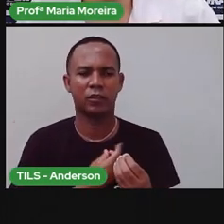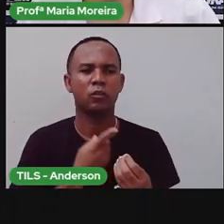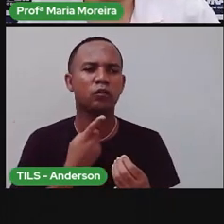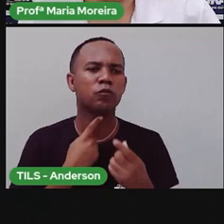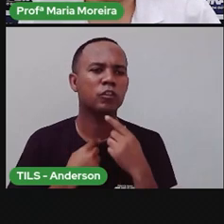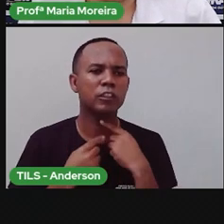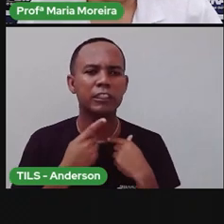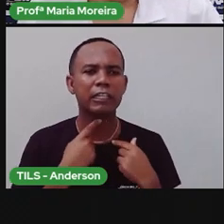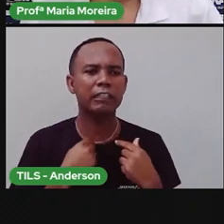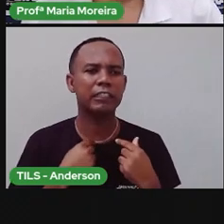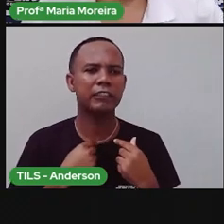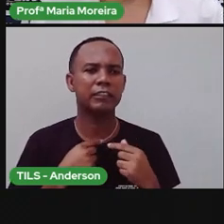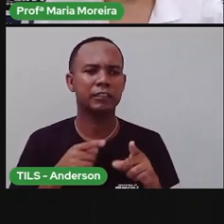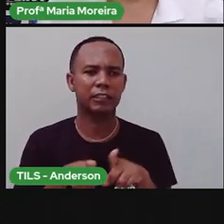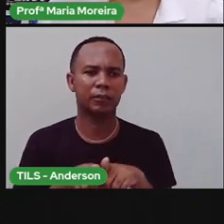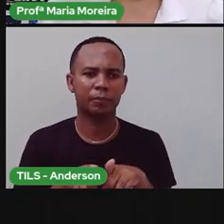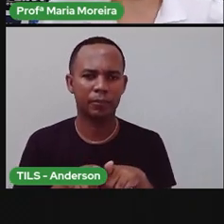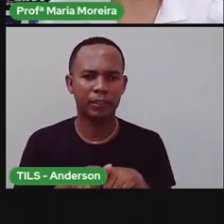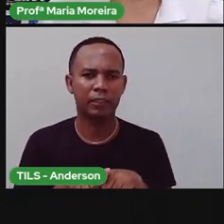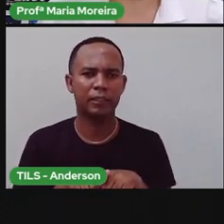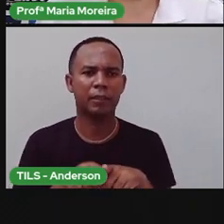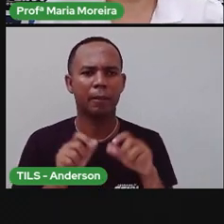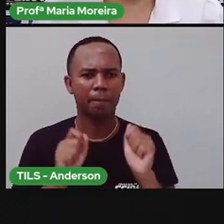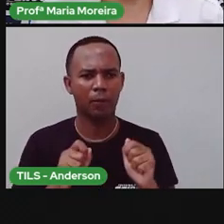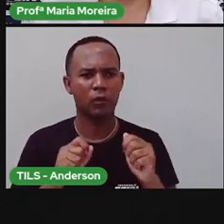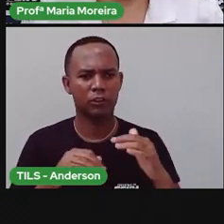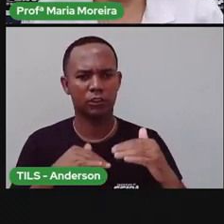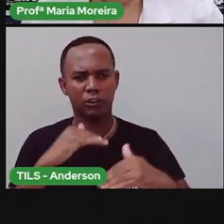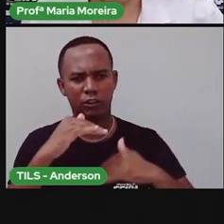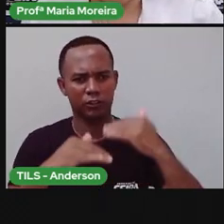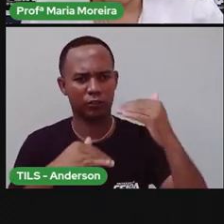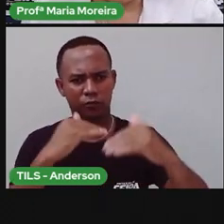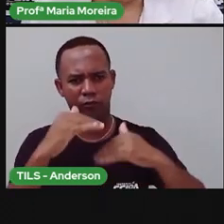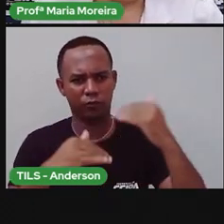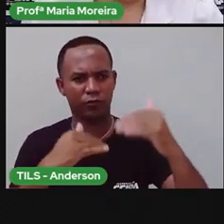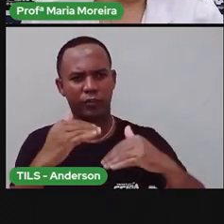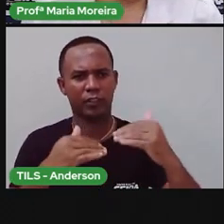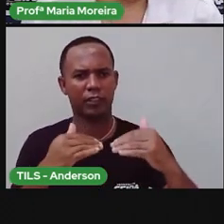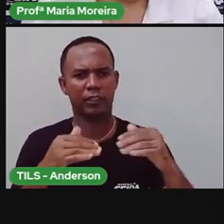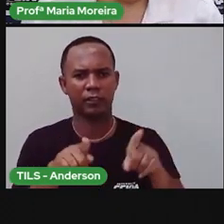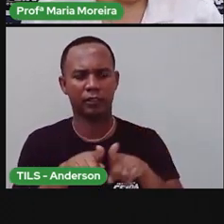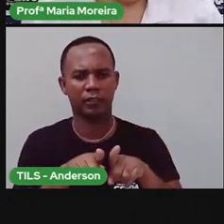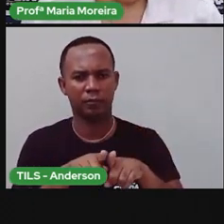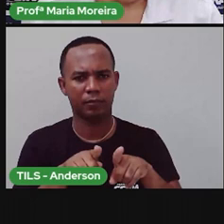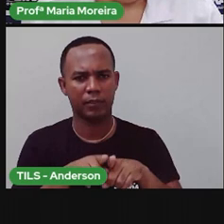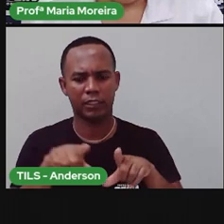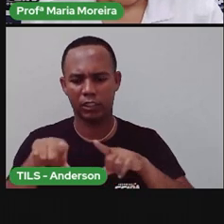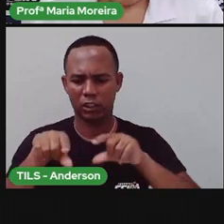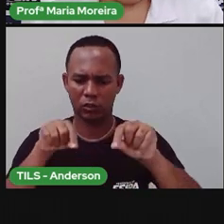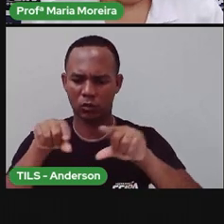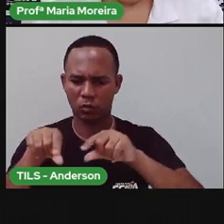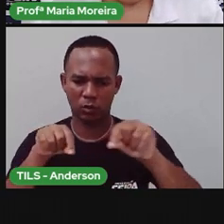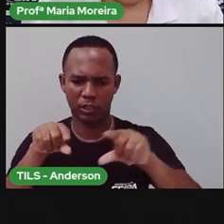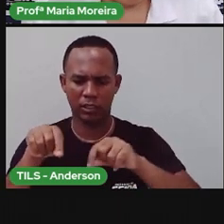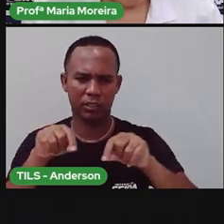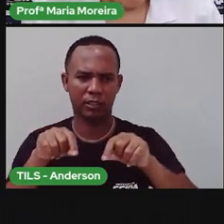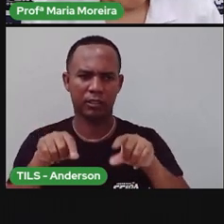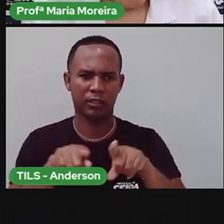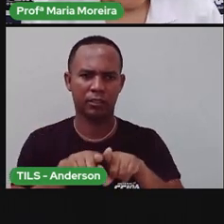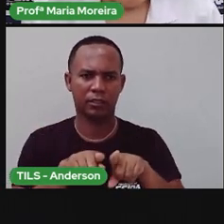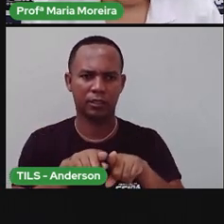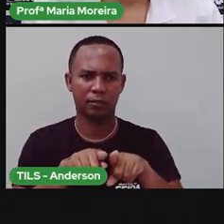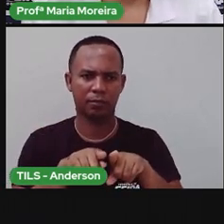gostos e vontades. Você pode desenvolver sua identidade no momento em que passa a fazer escolhas. À medida que eu